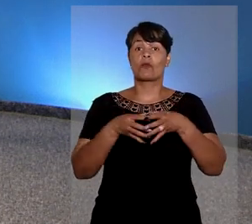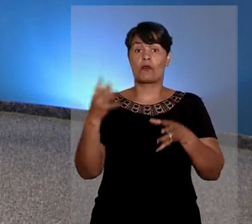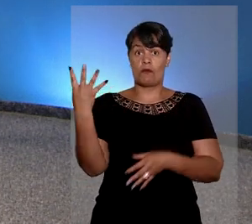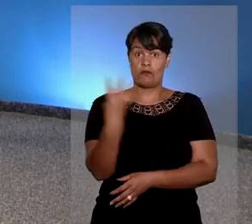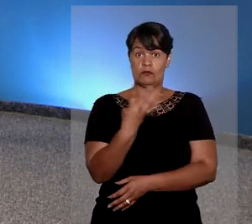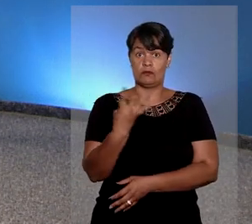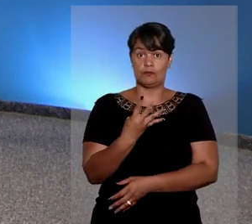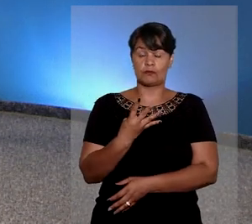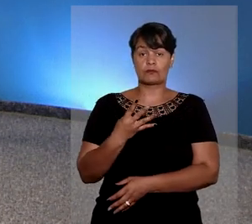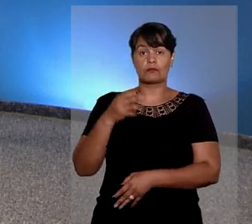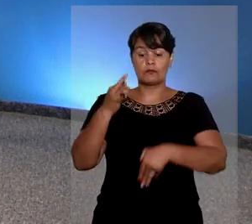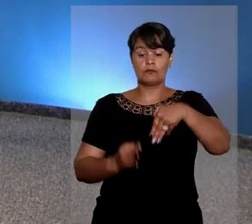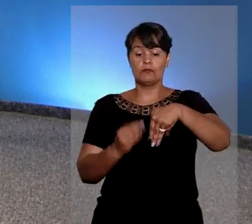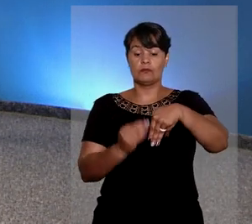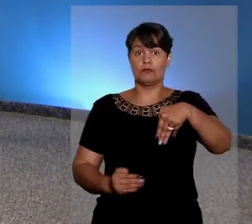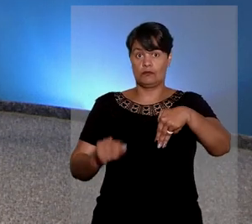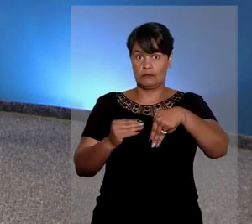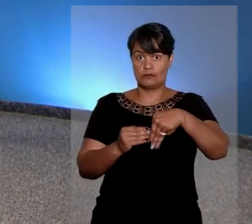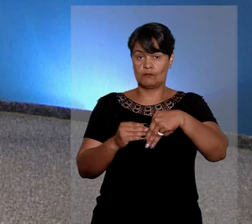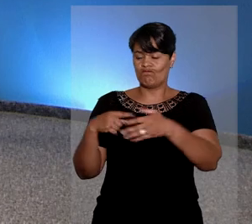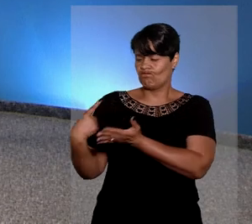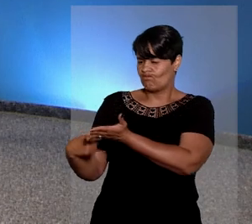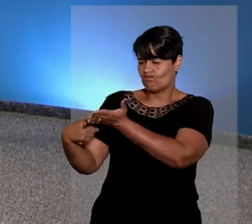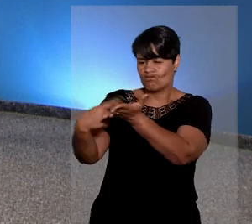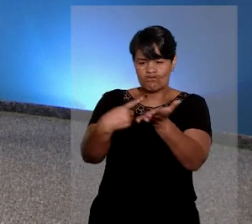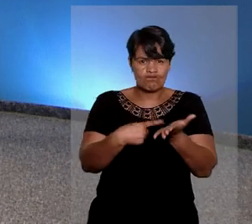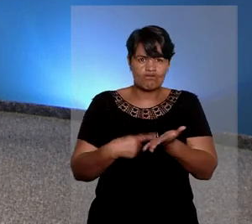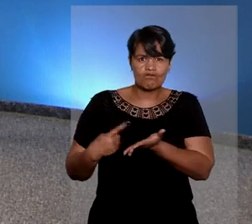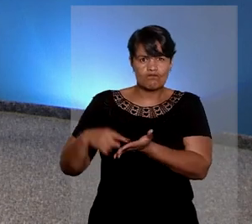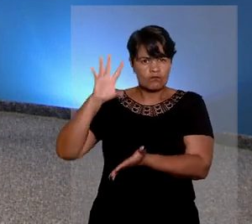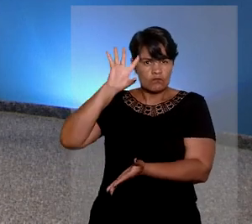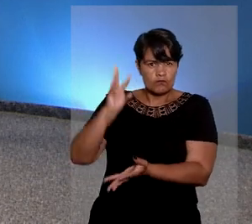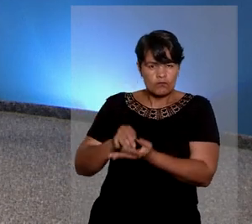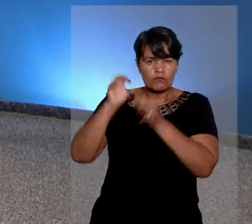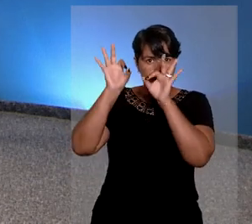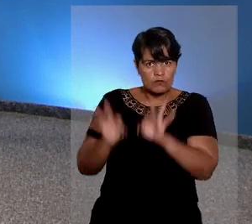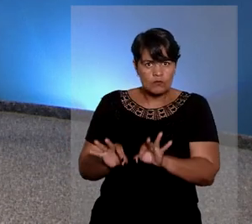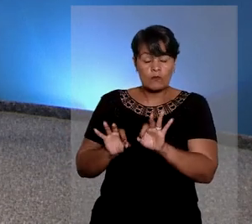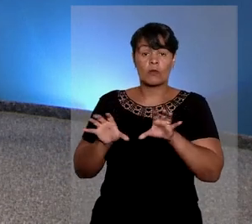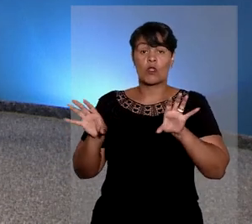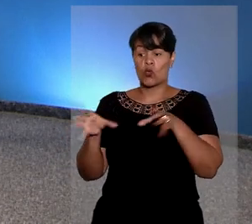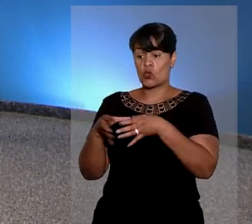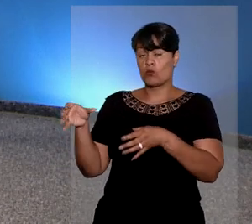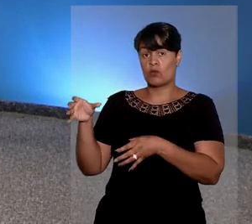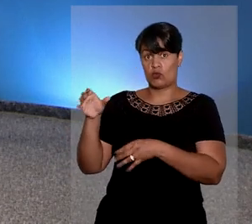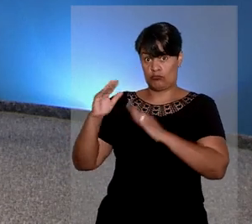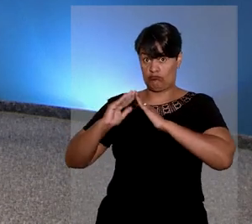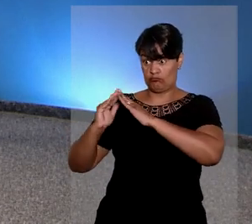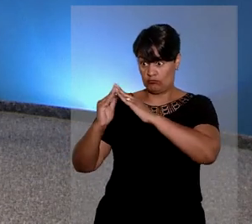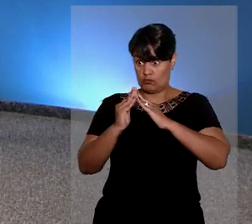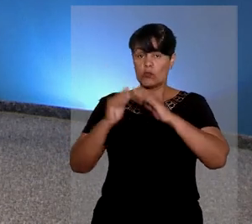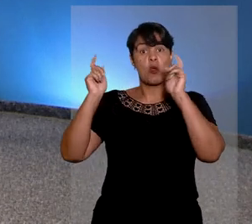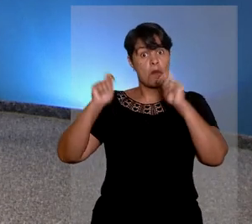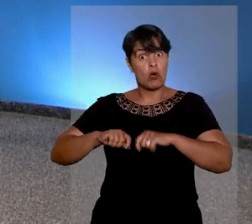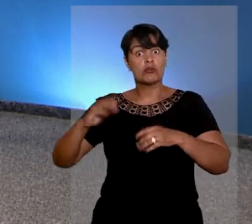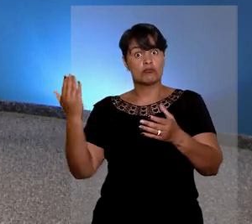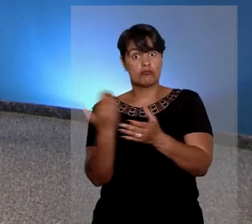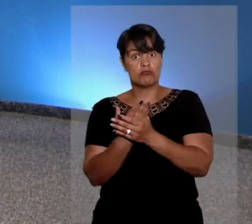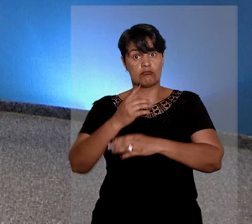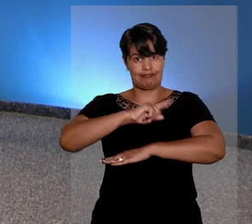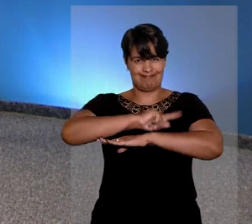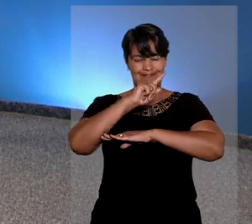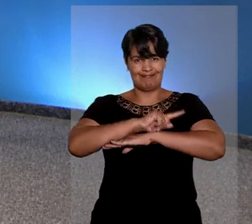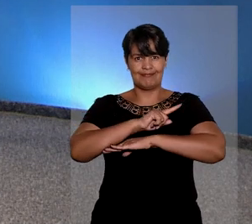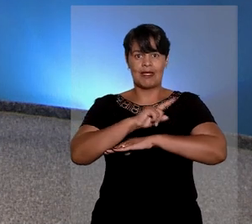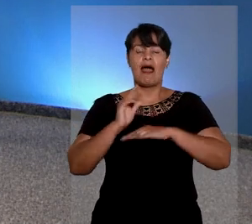reafirmaram o entendimento de que a Associação de Moradores pode ajuizar a ação de cobrança de até 40 salários